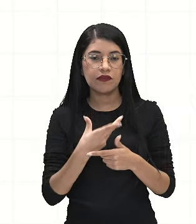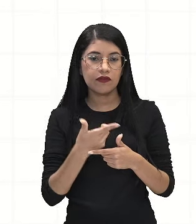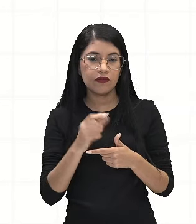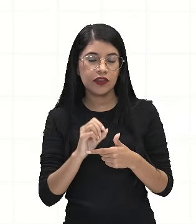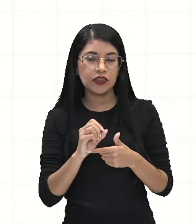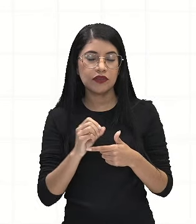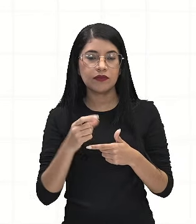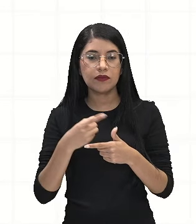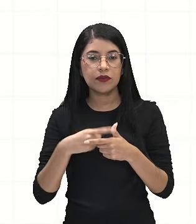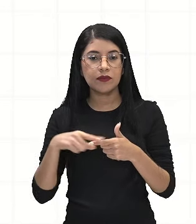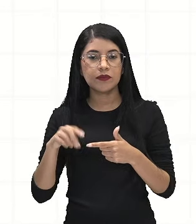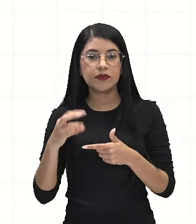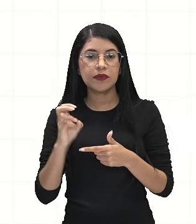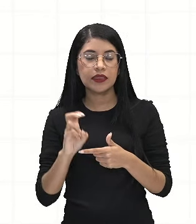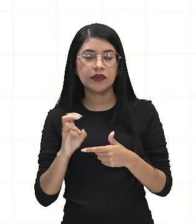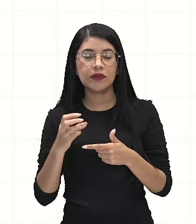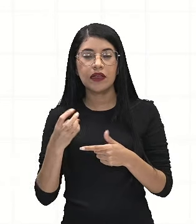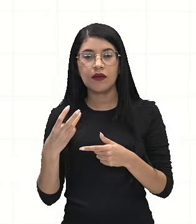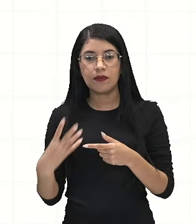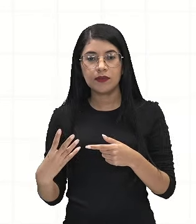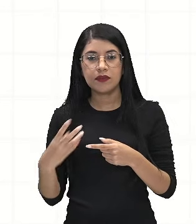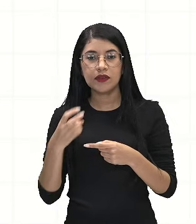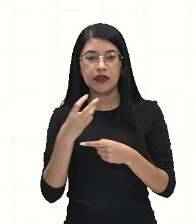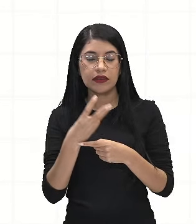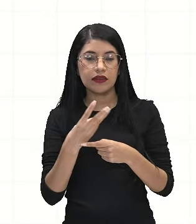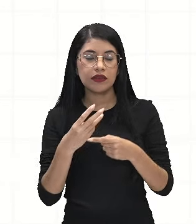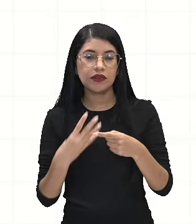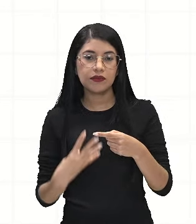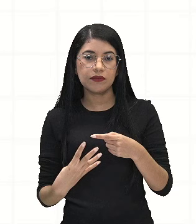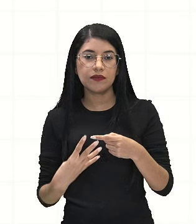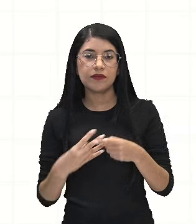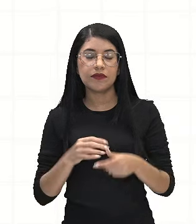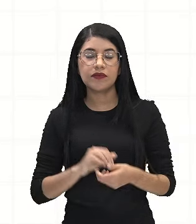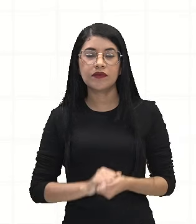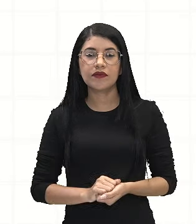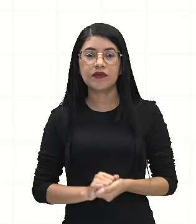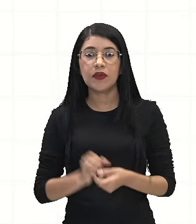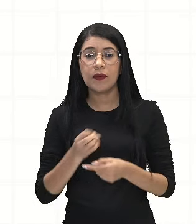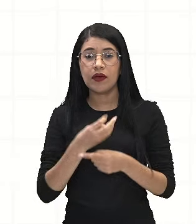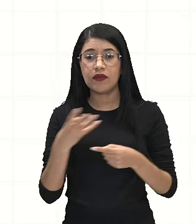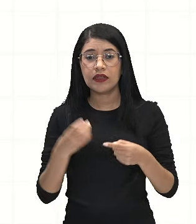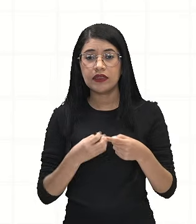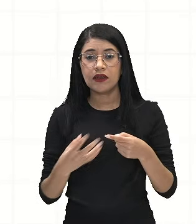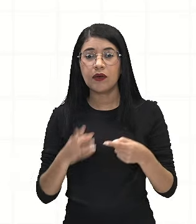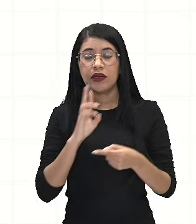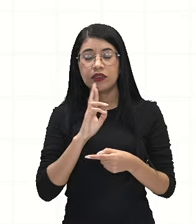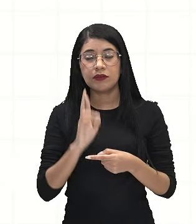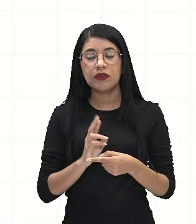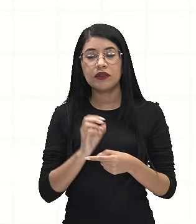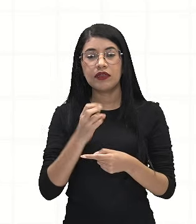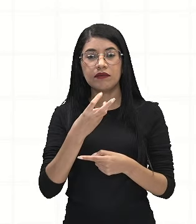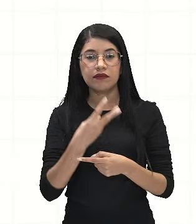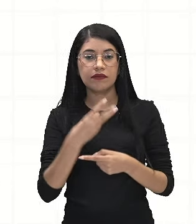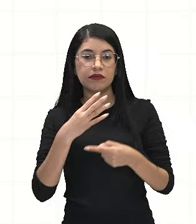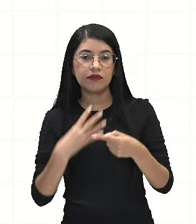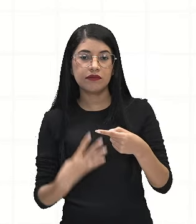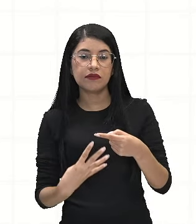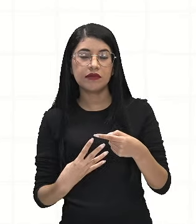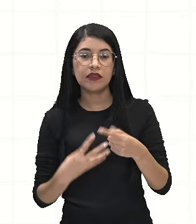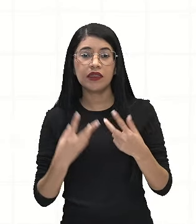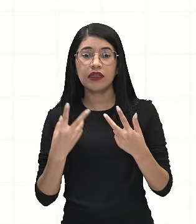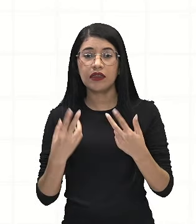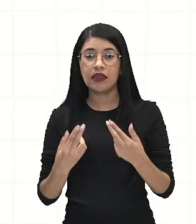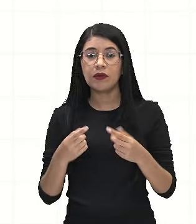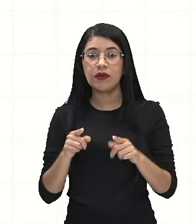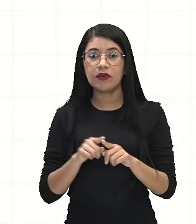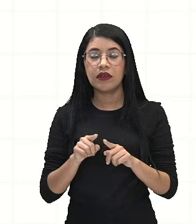gente teria, provavelmente, numa resposta que tivesse frações, essa fração 3 sobre 4, que é a mesma coisa da fração de